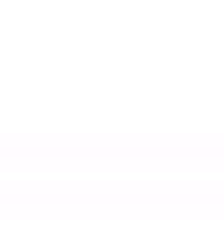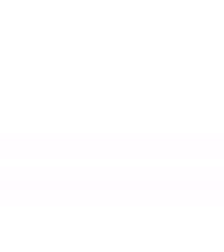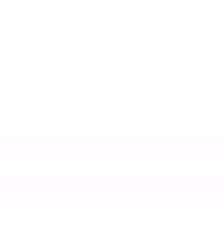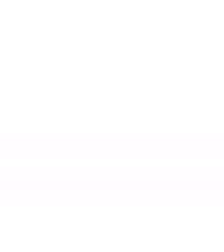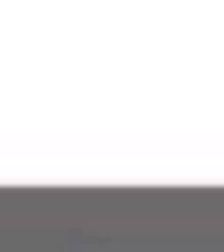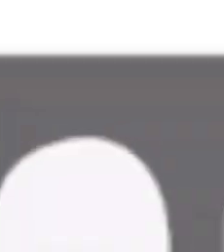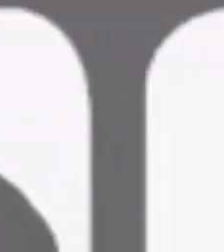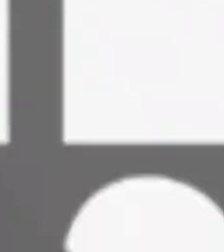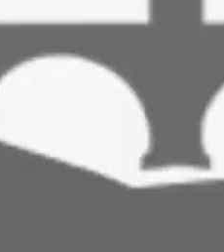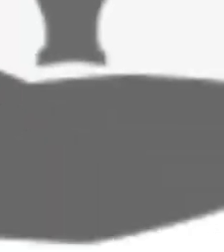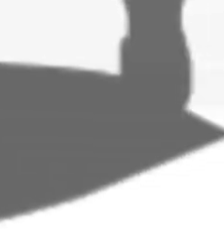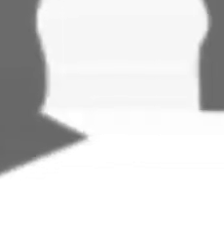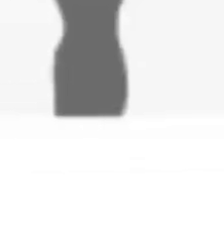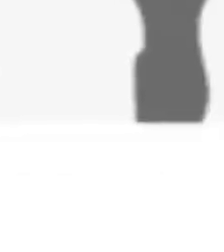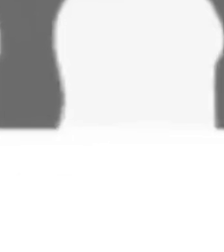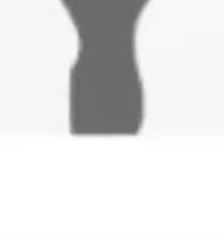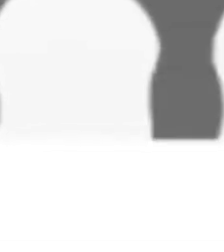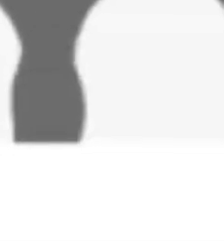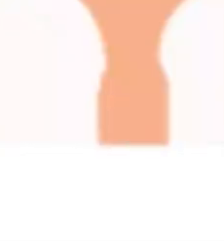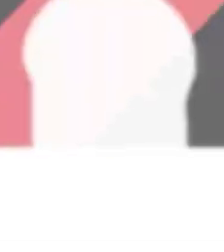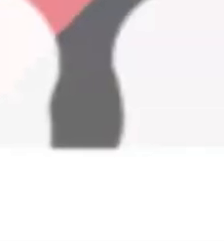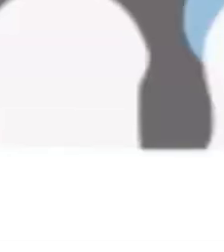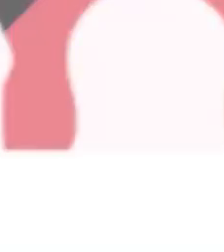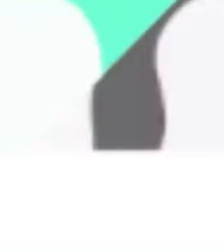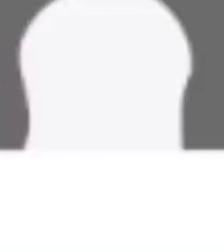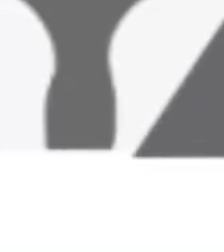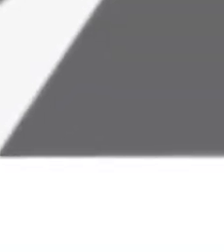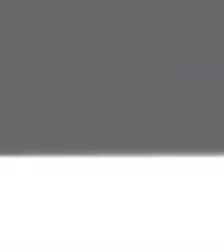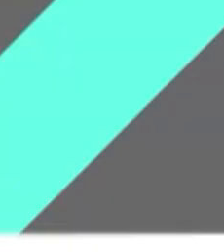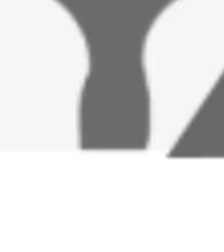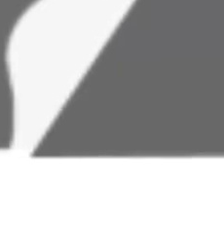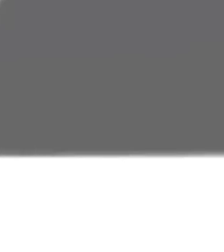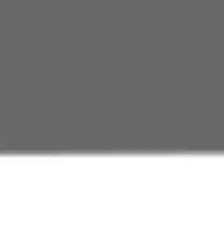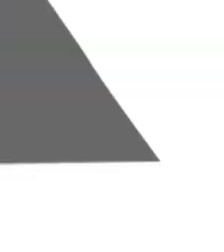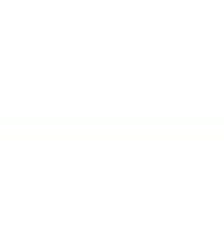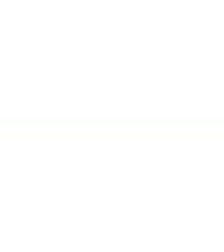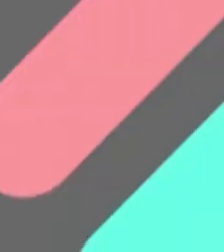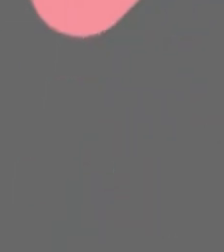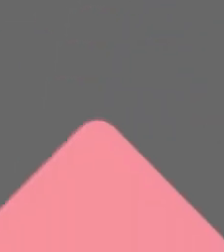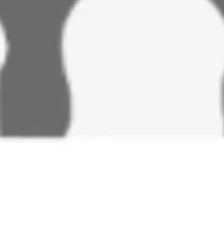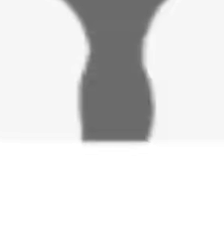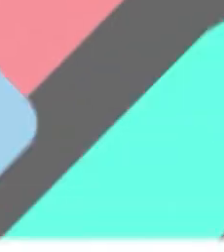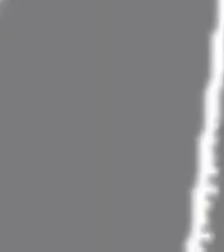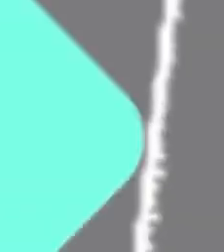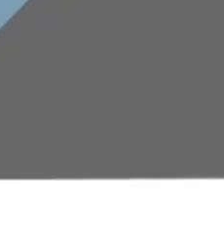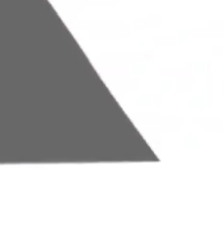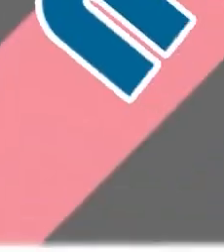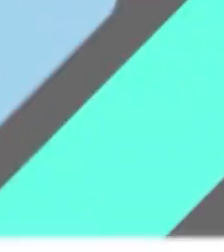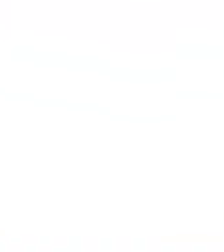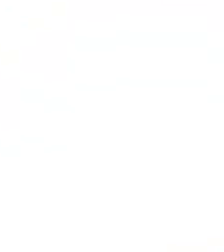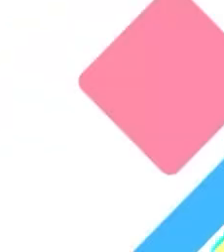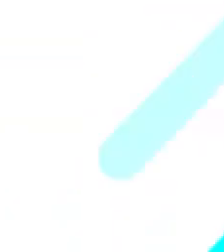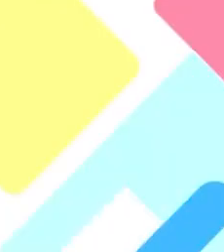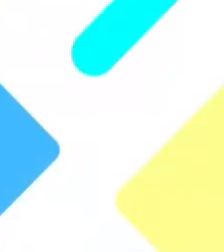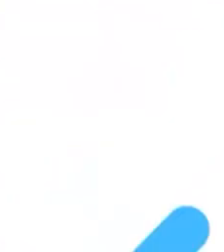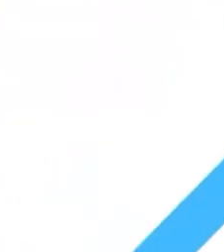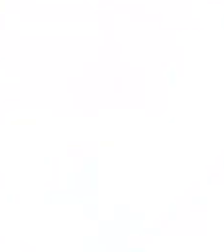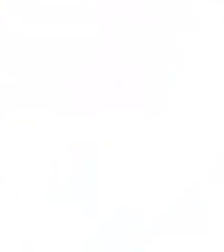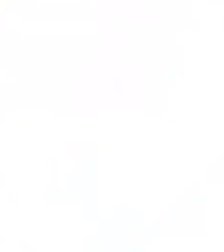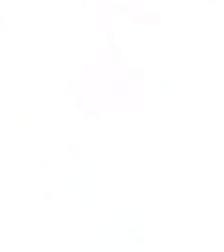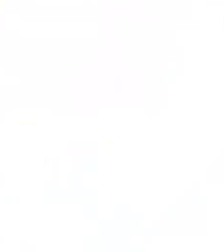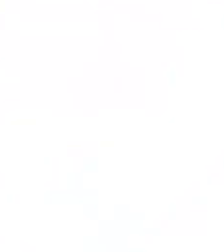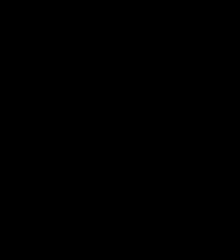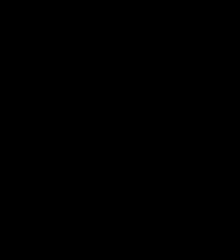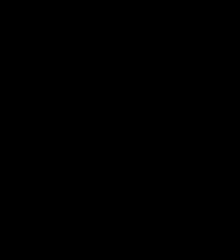Legendas Pedro Negri Transcrição